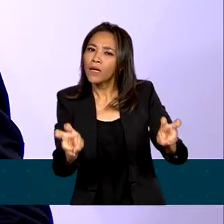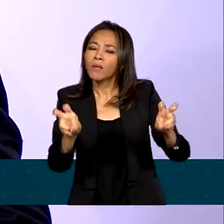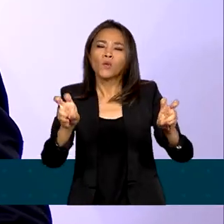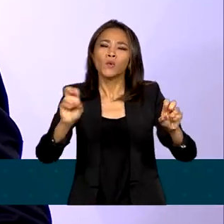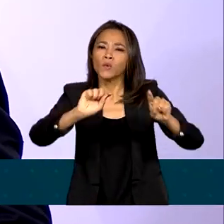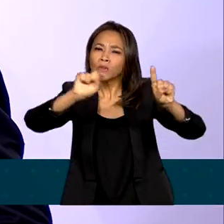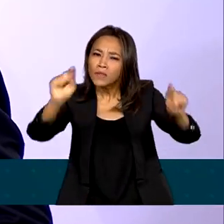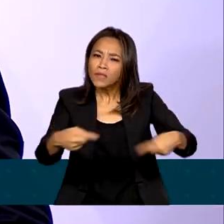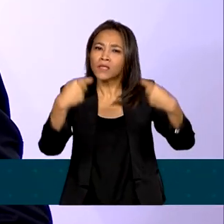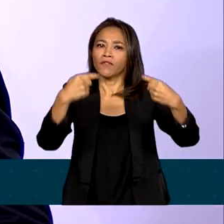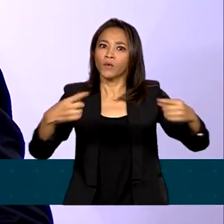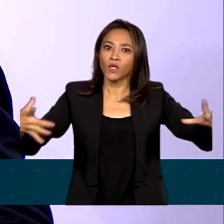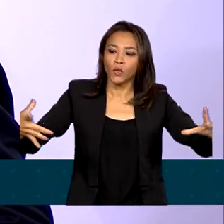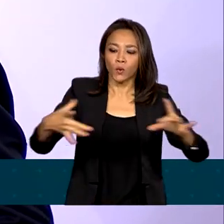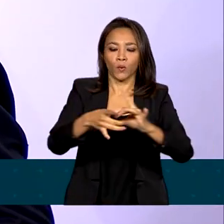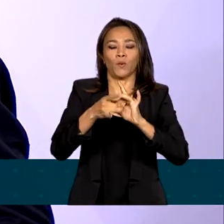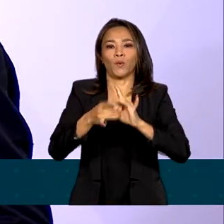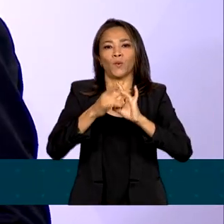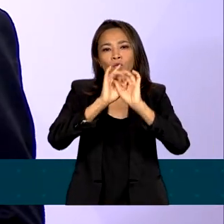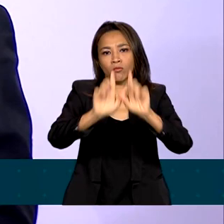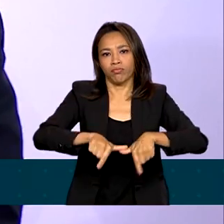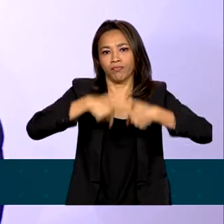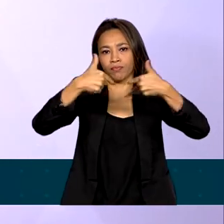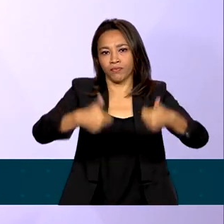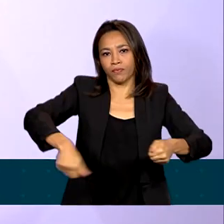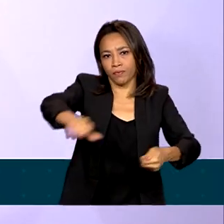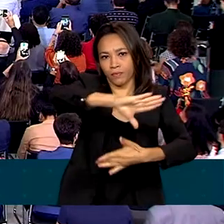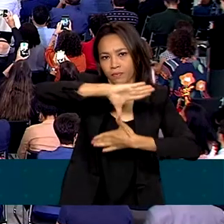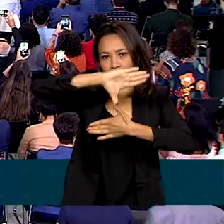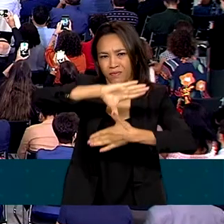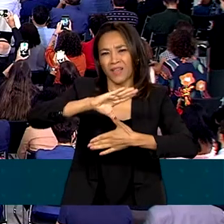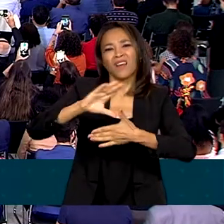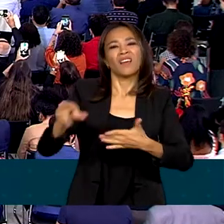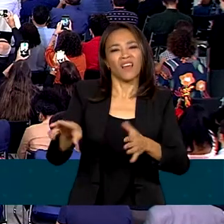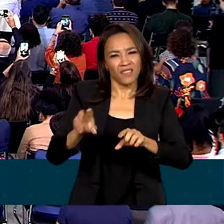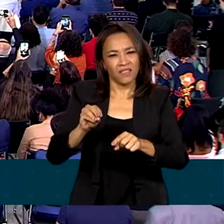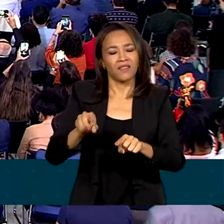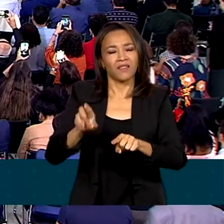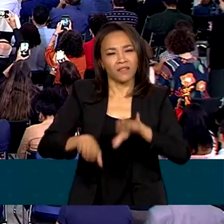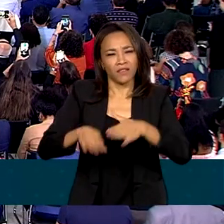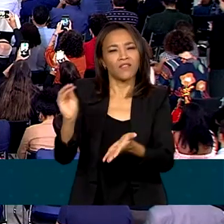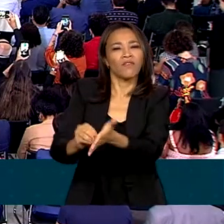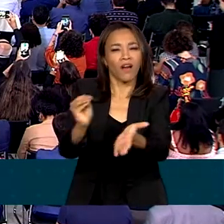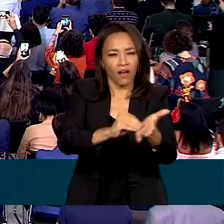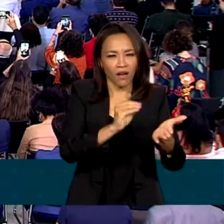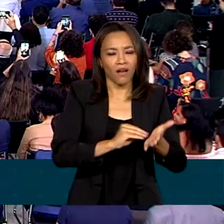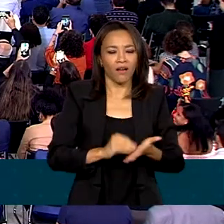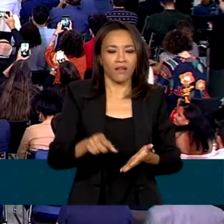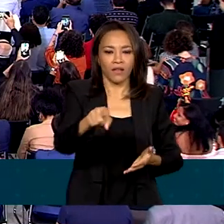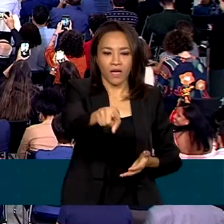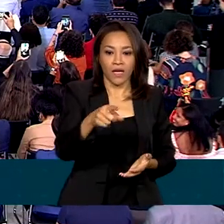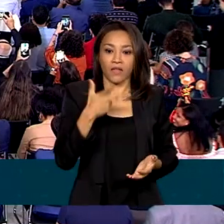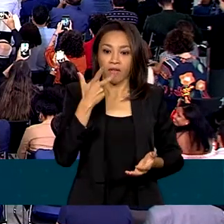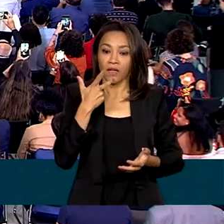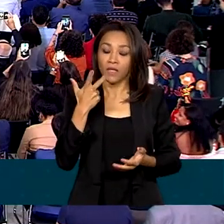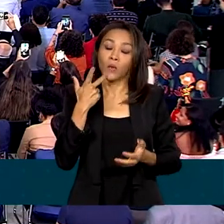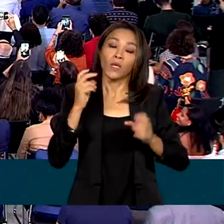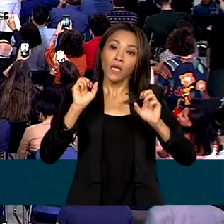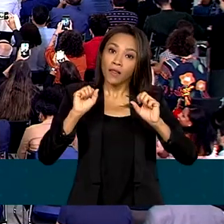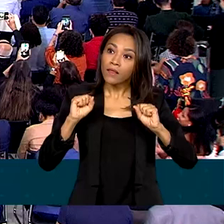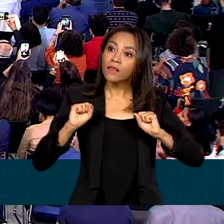trabalhadores da América, como a precarização do trabalho. Nós temos que organizar nossos trabalhadores defendendo a democracia,